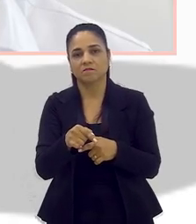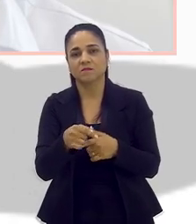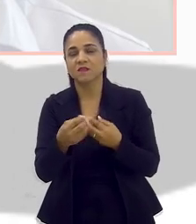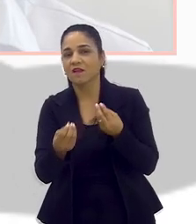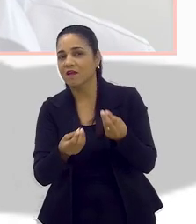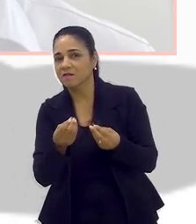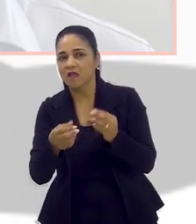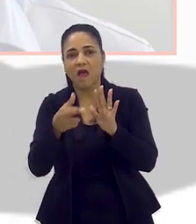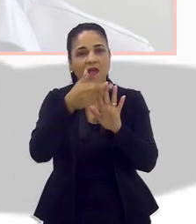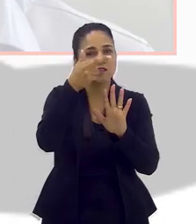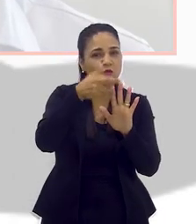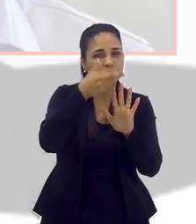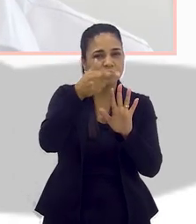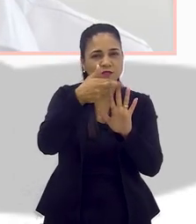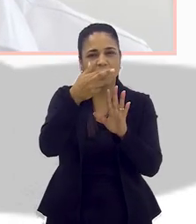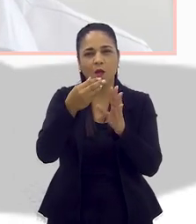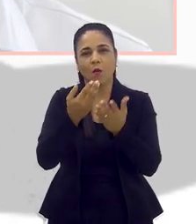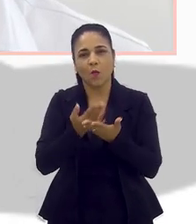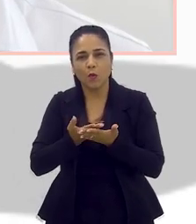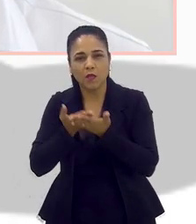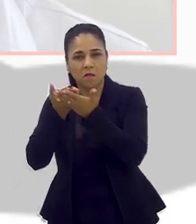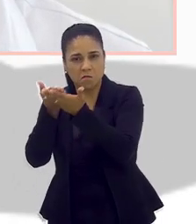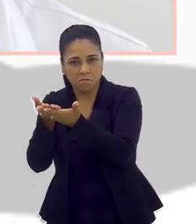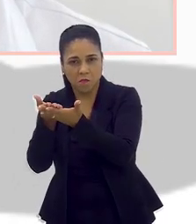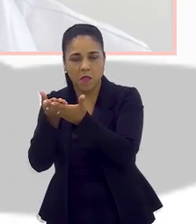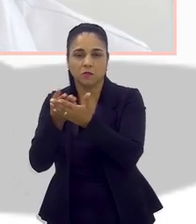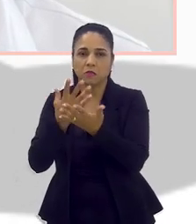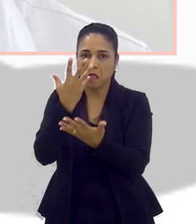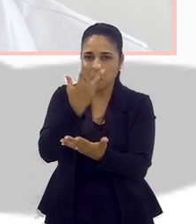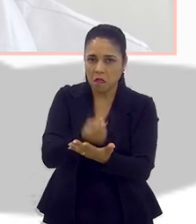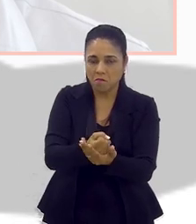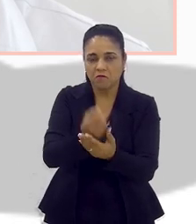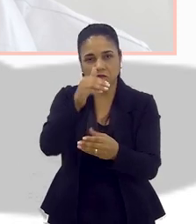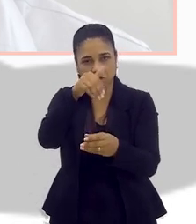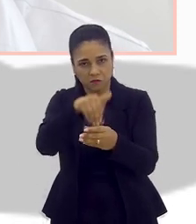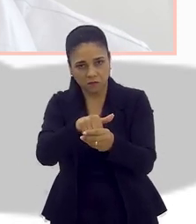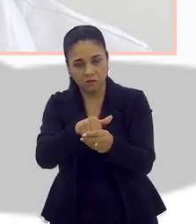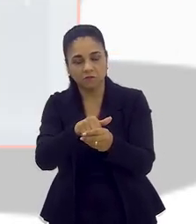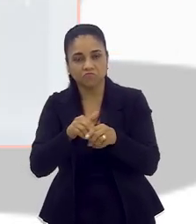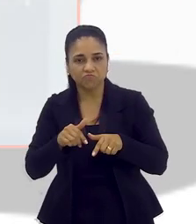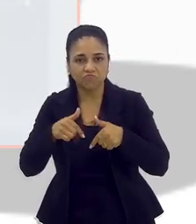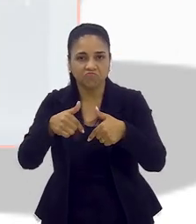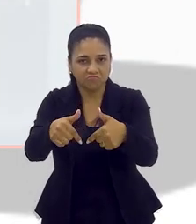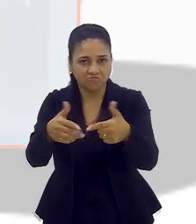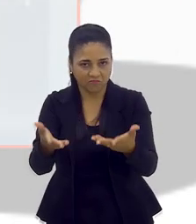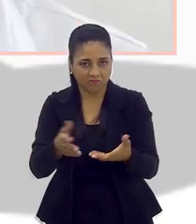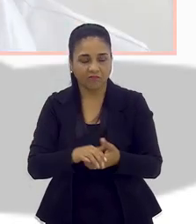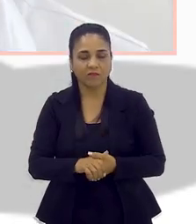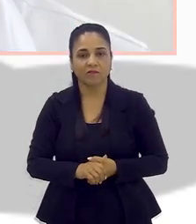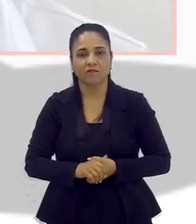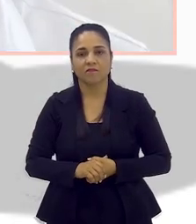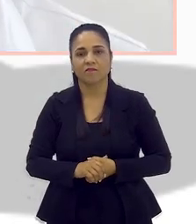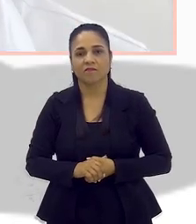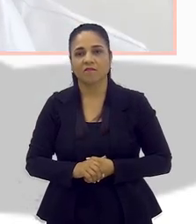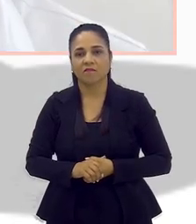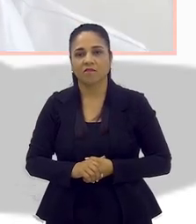resolução, o encaminhamento e a aprovação desse tipo de ação.